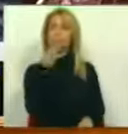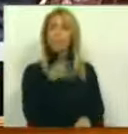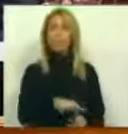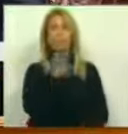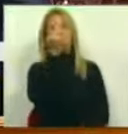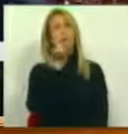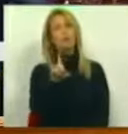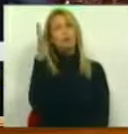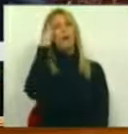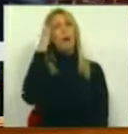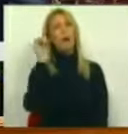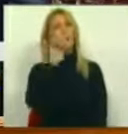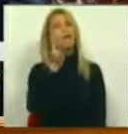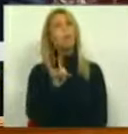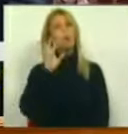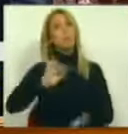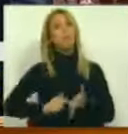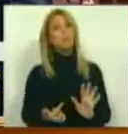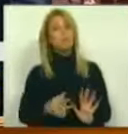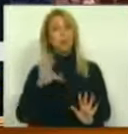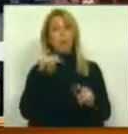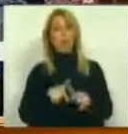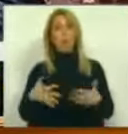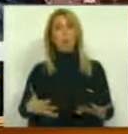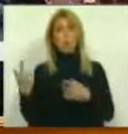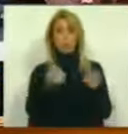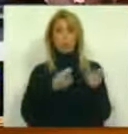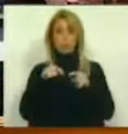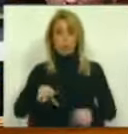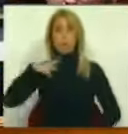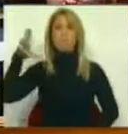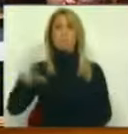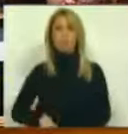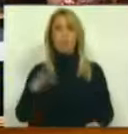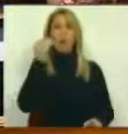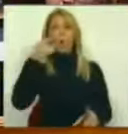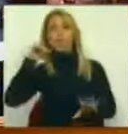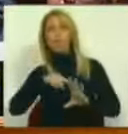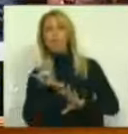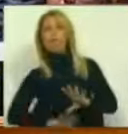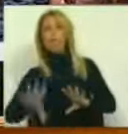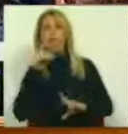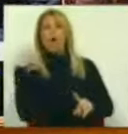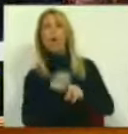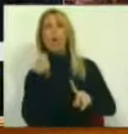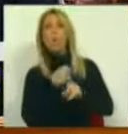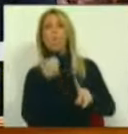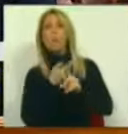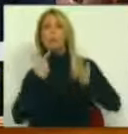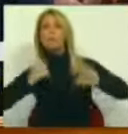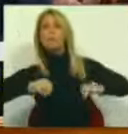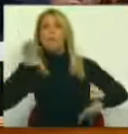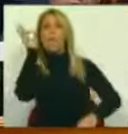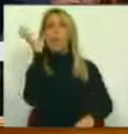que eu julgo que é uma questão essencial quando hoje discutimos em Portugal o aprofundamento dos mecanismos de combate à corrupção.